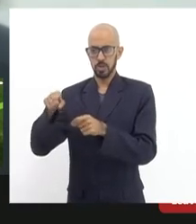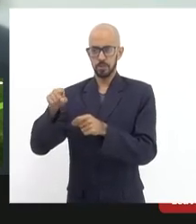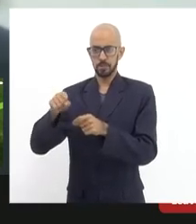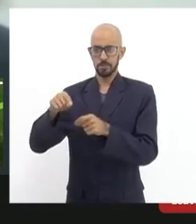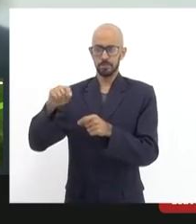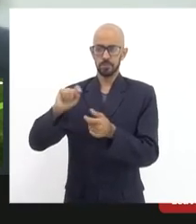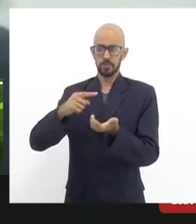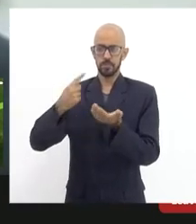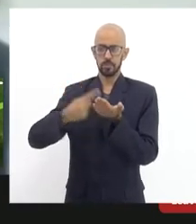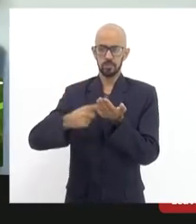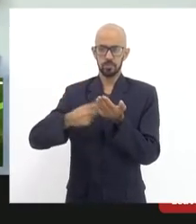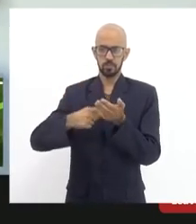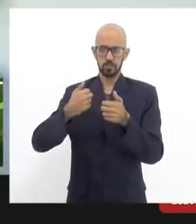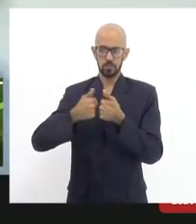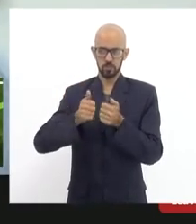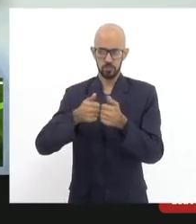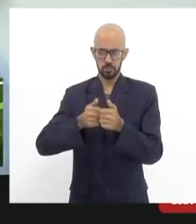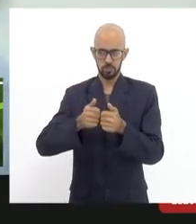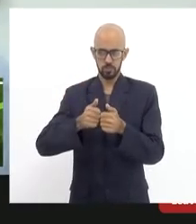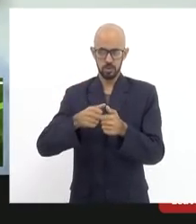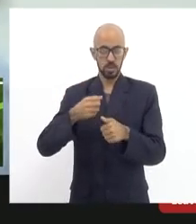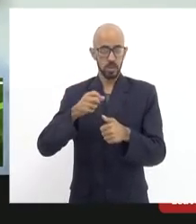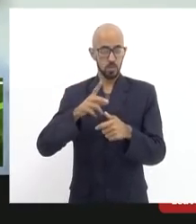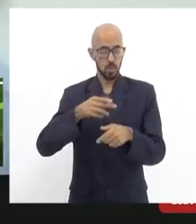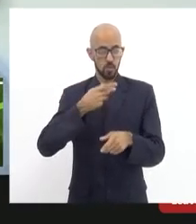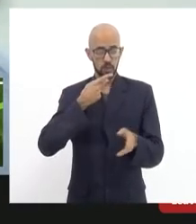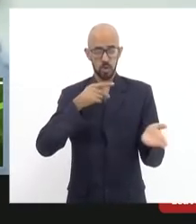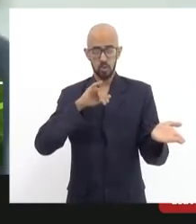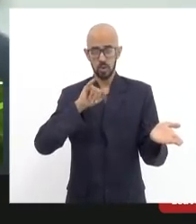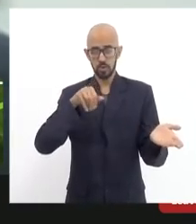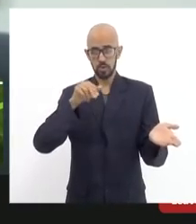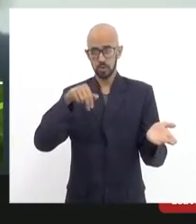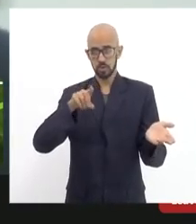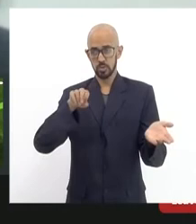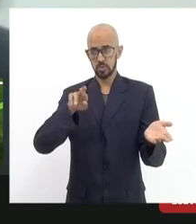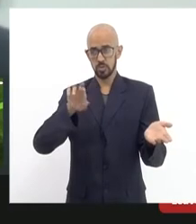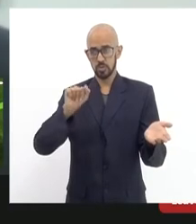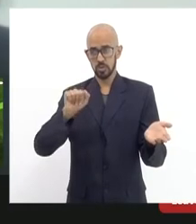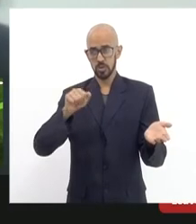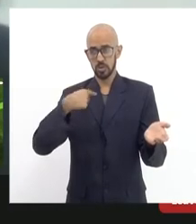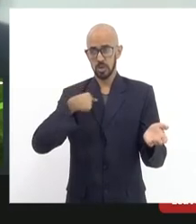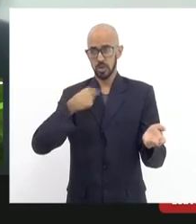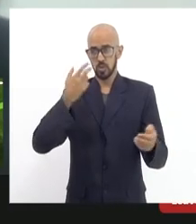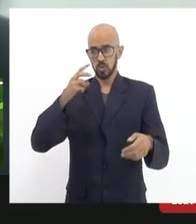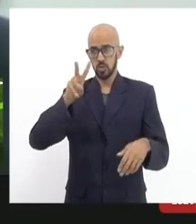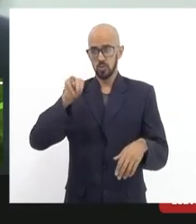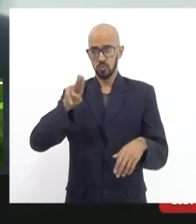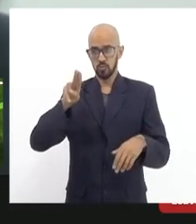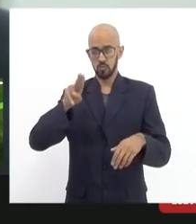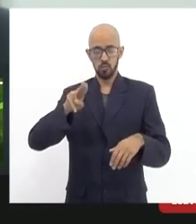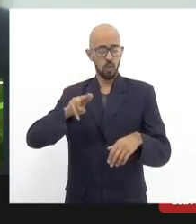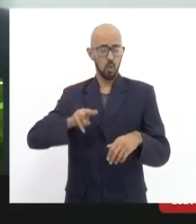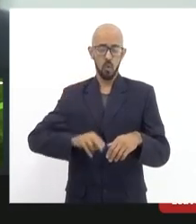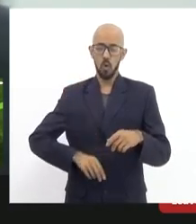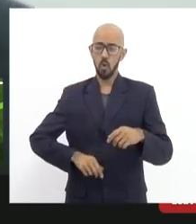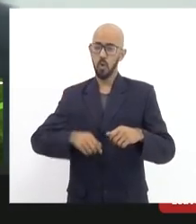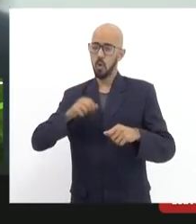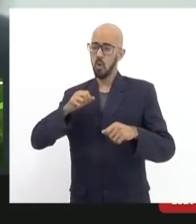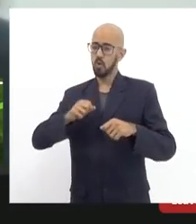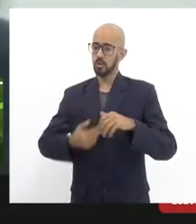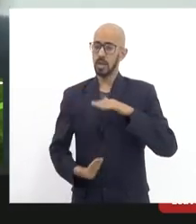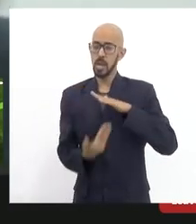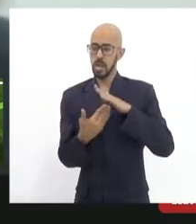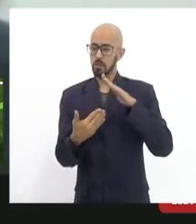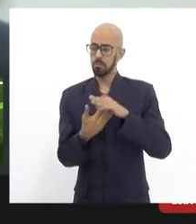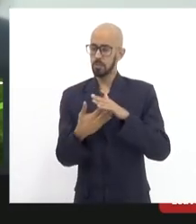e conforme me citou a deputada Jandira Feghali eu não vou me desforço para bloquear isso